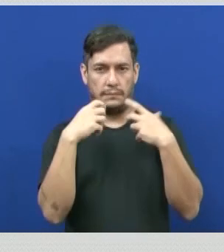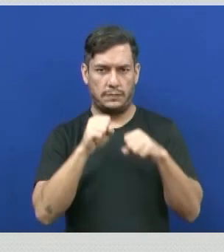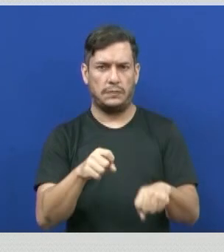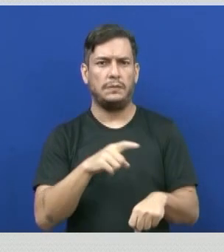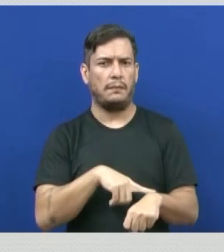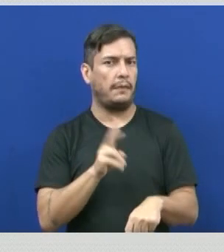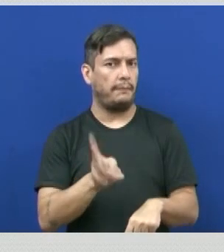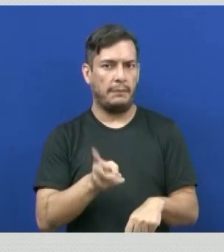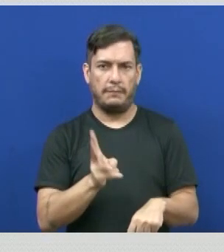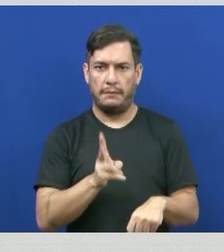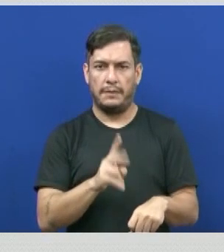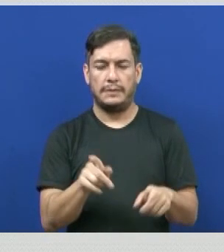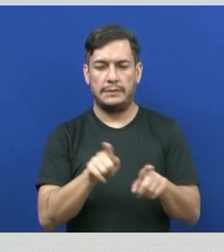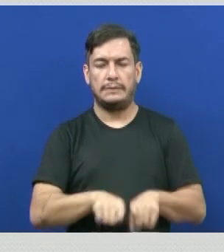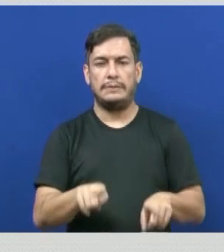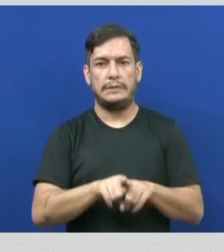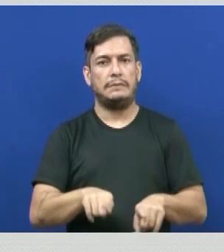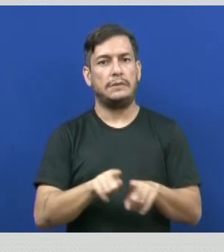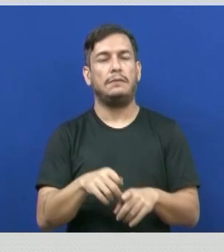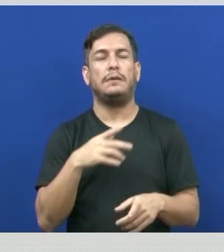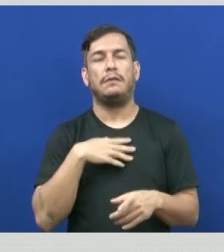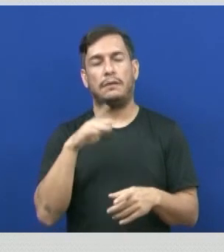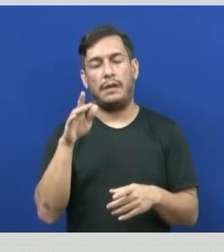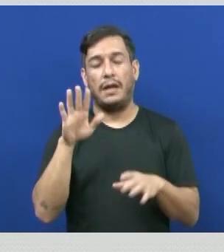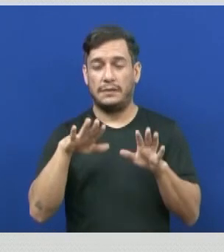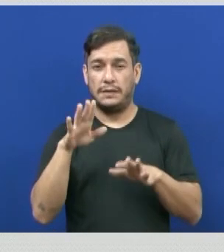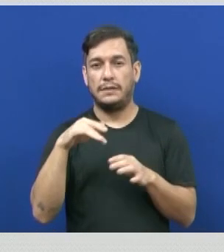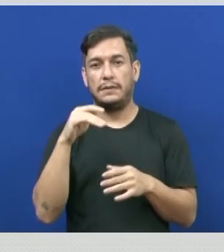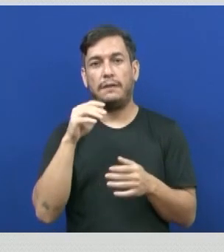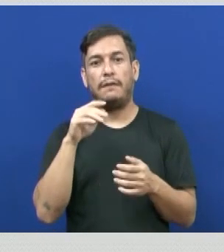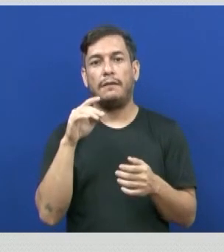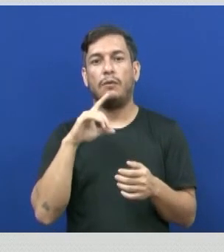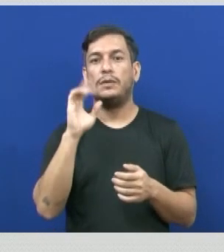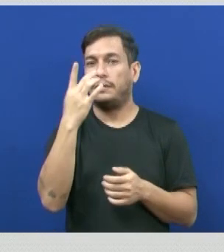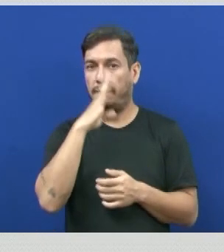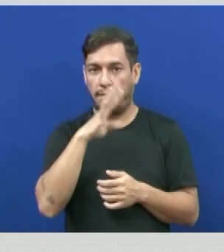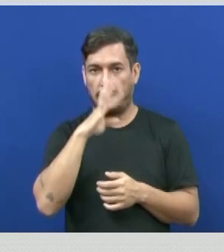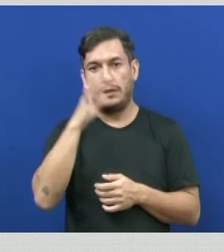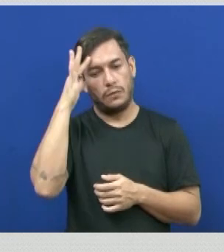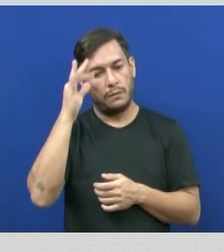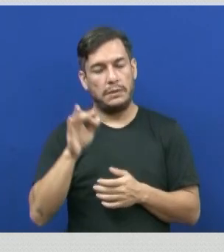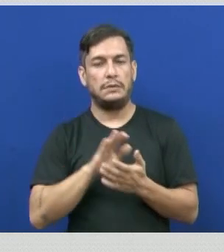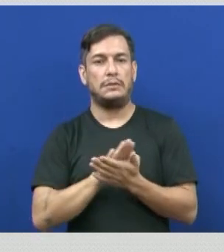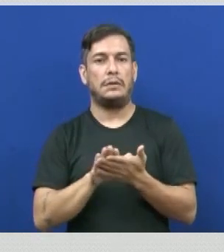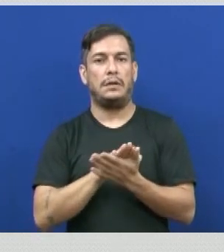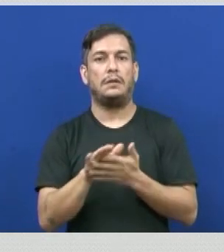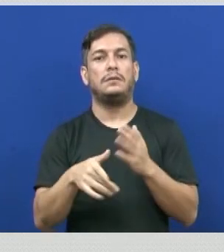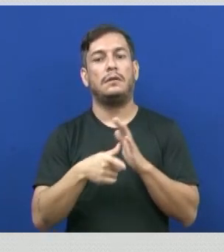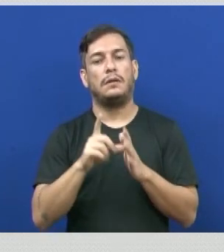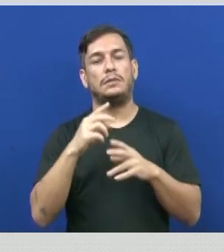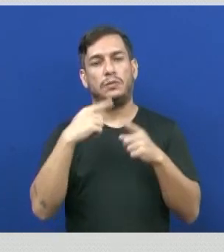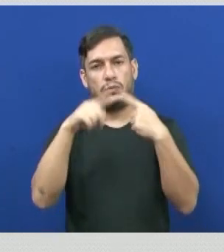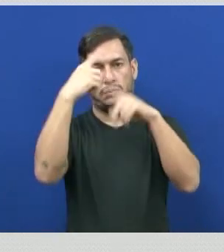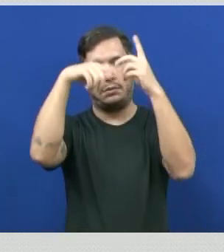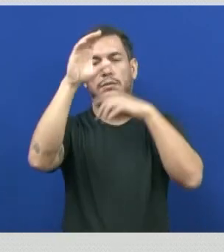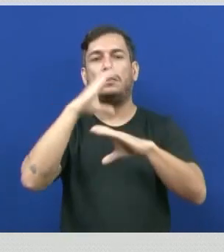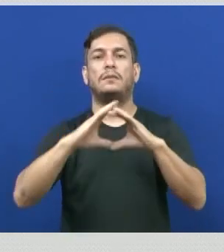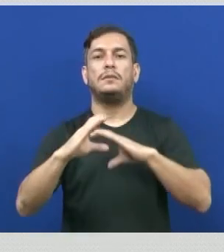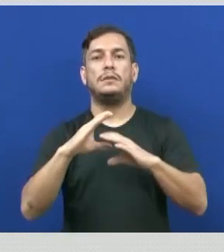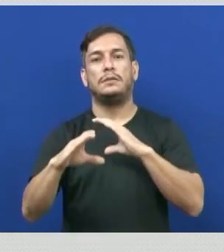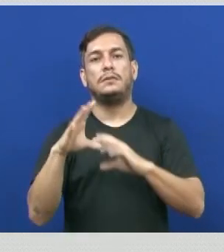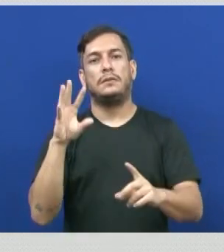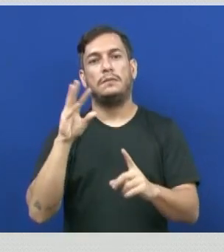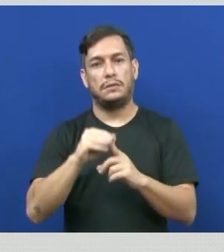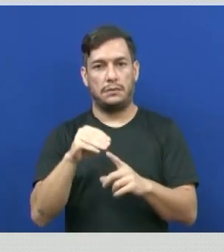mesmo tempo, correrá o risco de não ser compreendido. Como já vimos anteriormente, o sucesso da comunicação é a finalidade